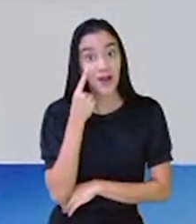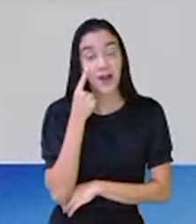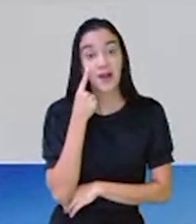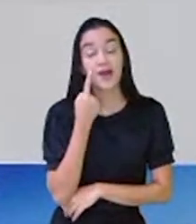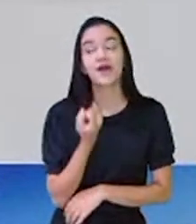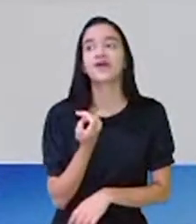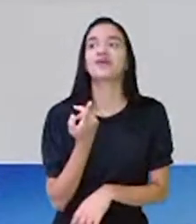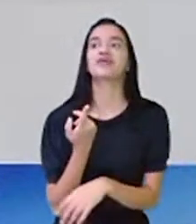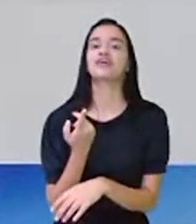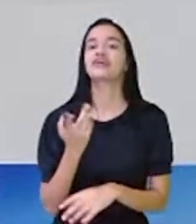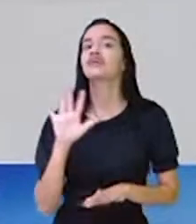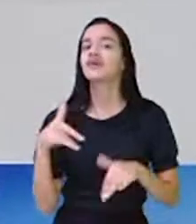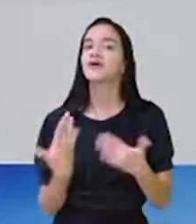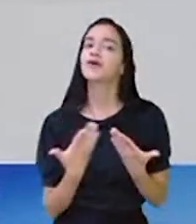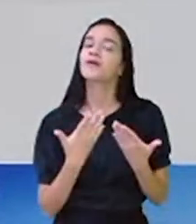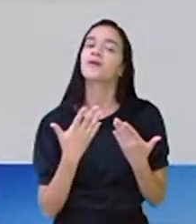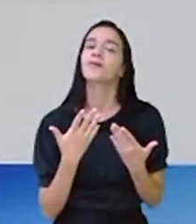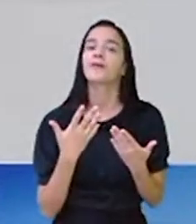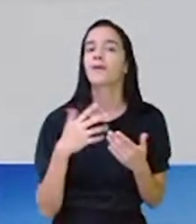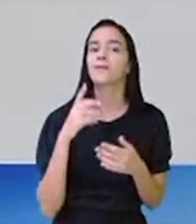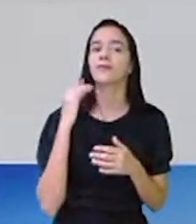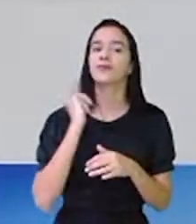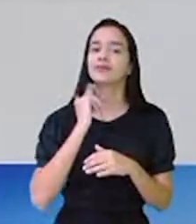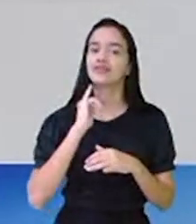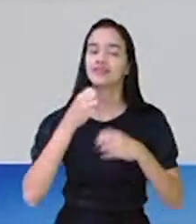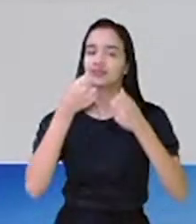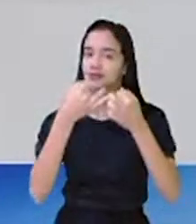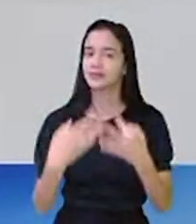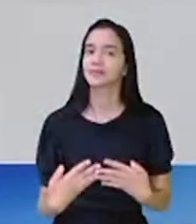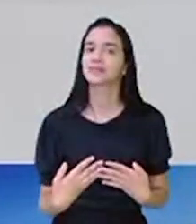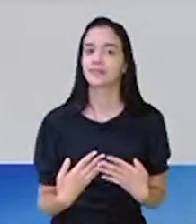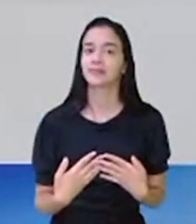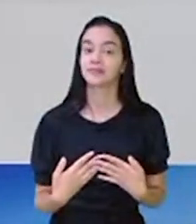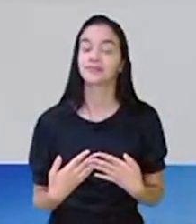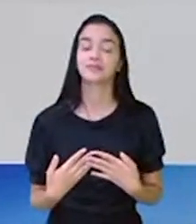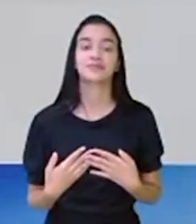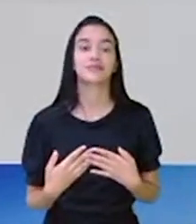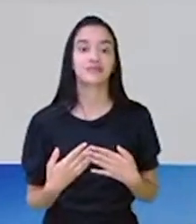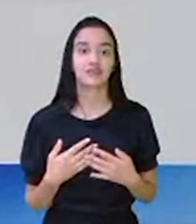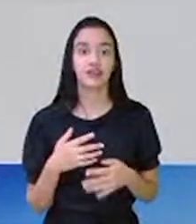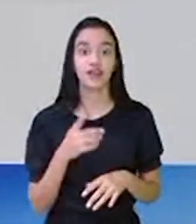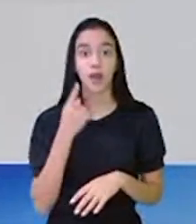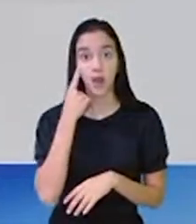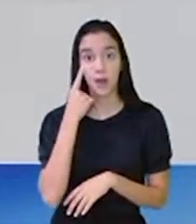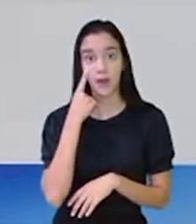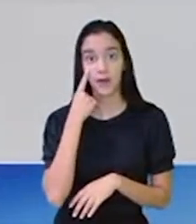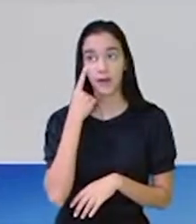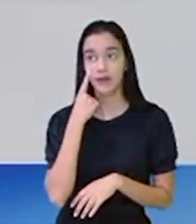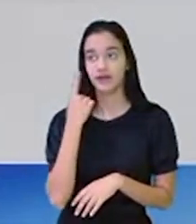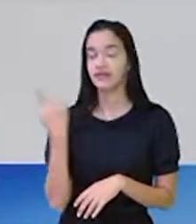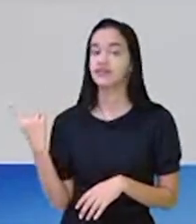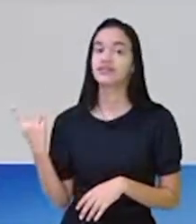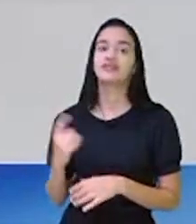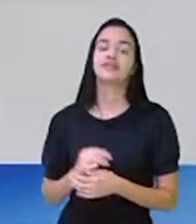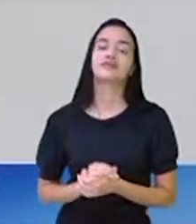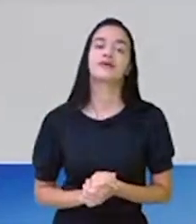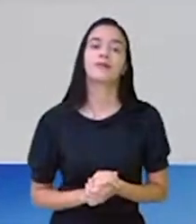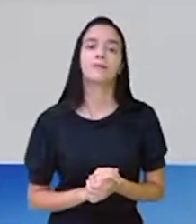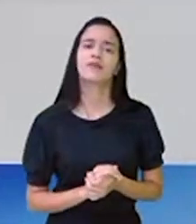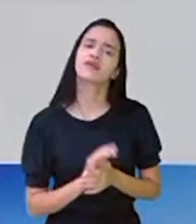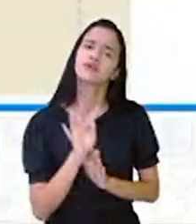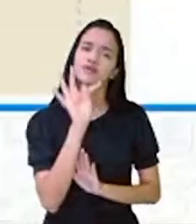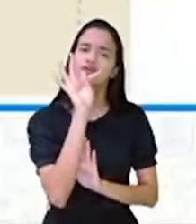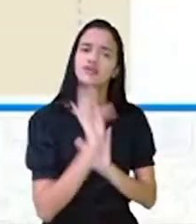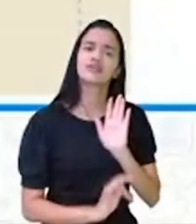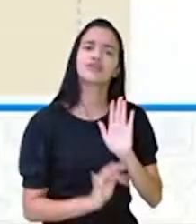como diz o ditado, Deus ajuda quem cedo madruga. Vamos embora, tá? Esses